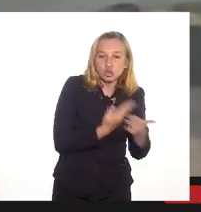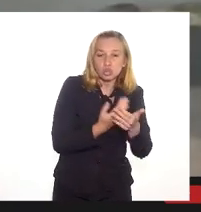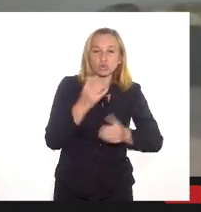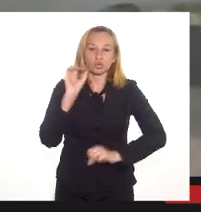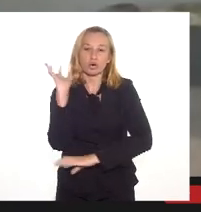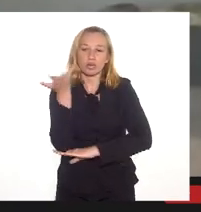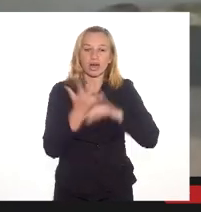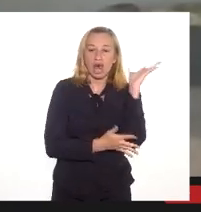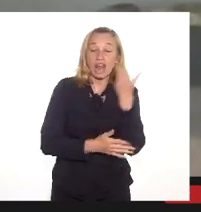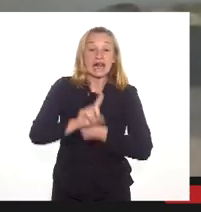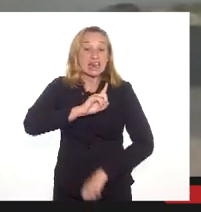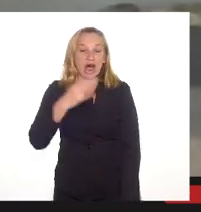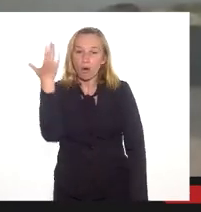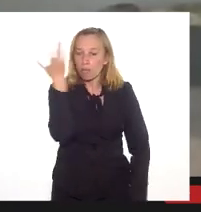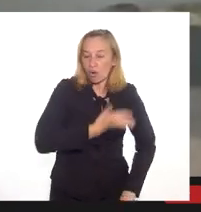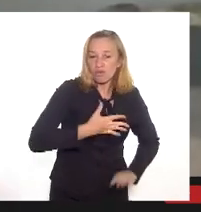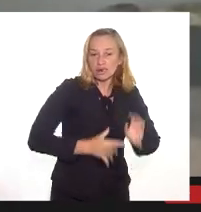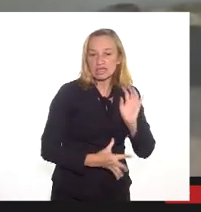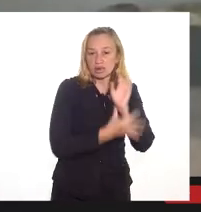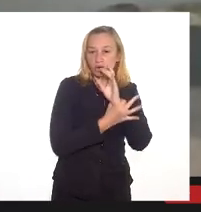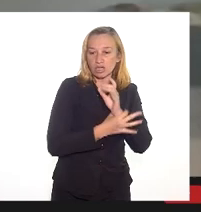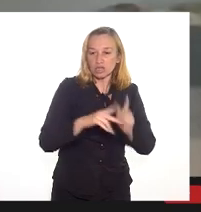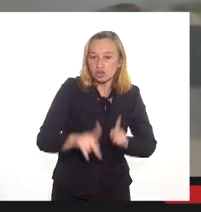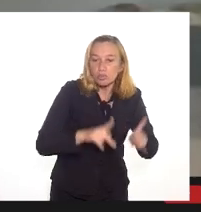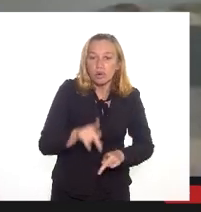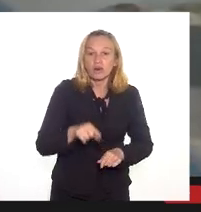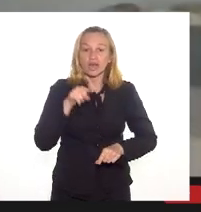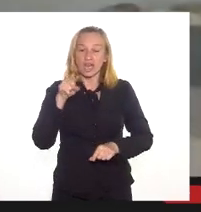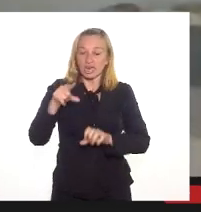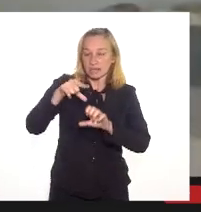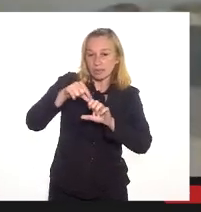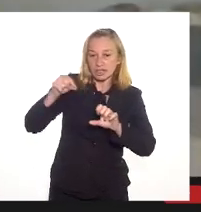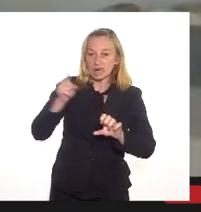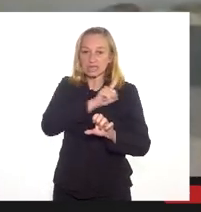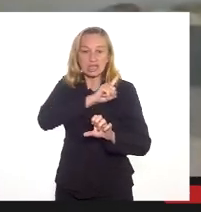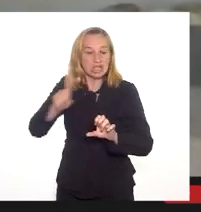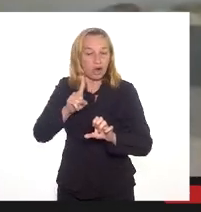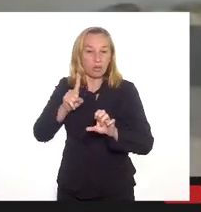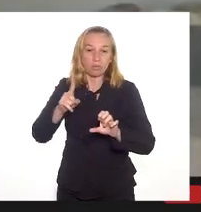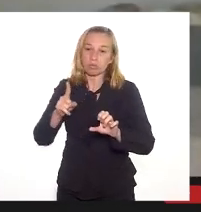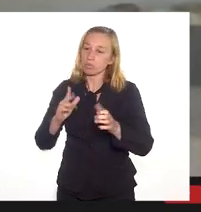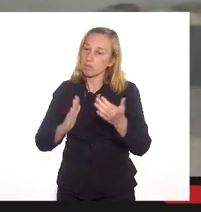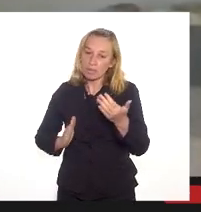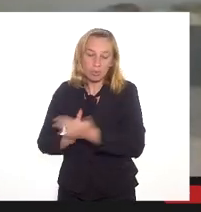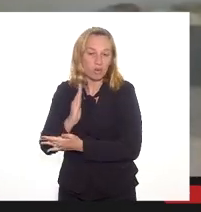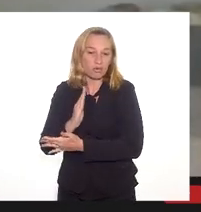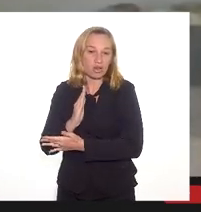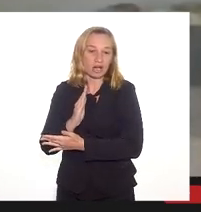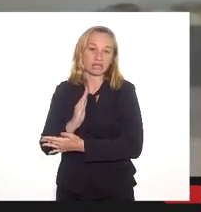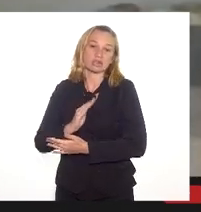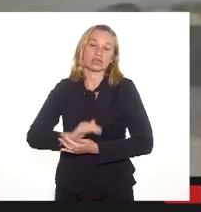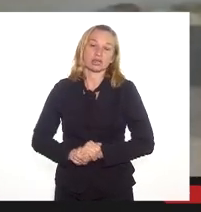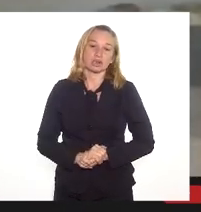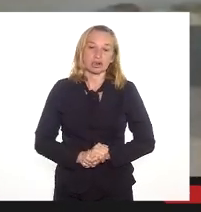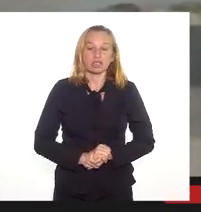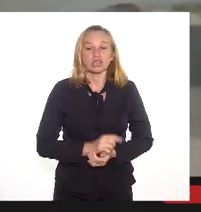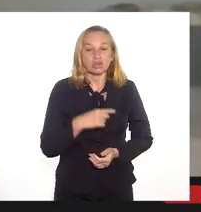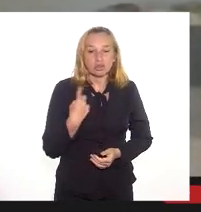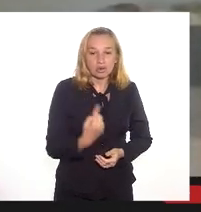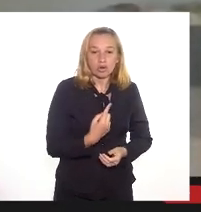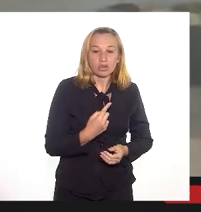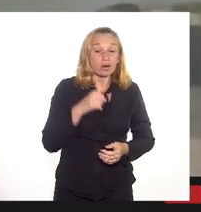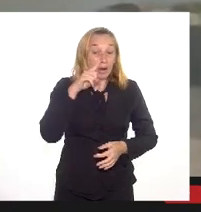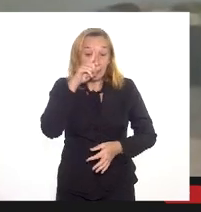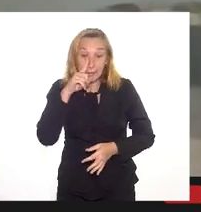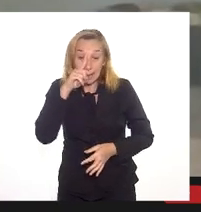ficar comprovado a segurança da população, esse empreendimento não pode ser aprovado, sob pena de nós colocarmos em